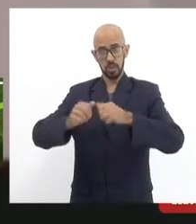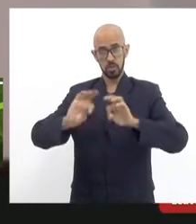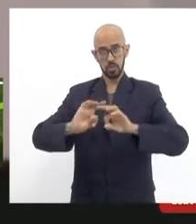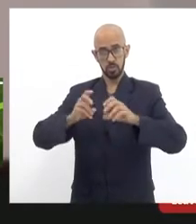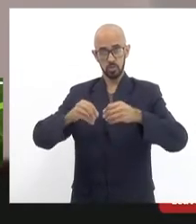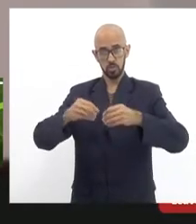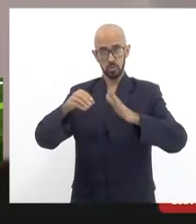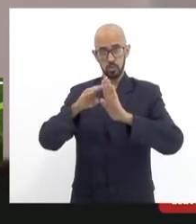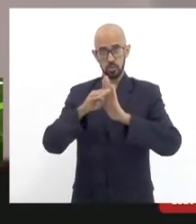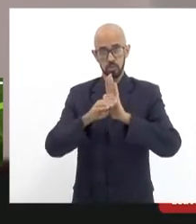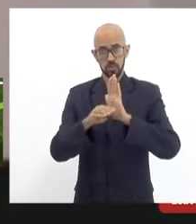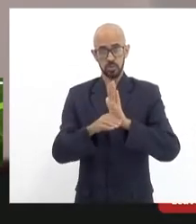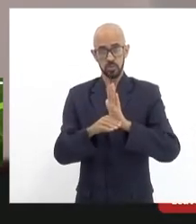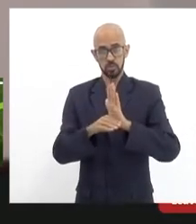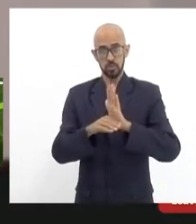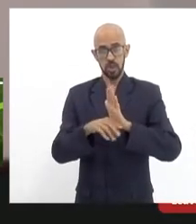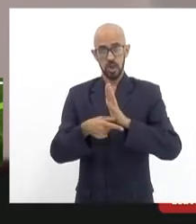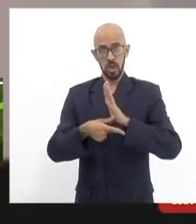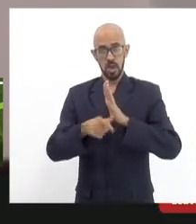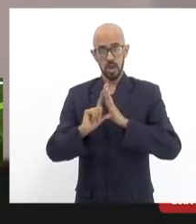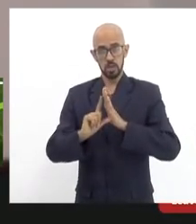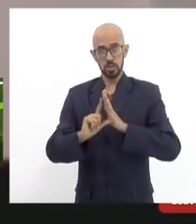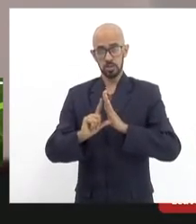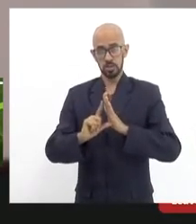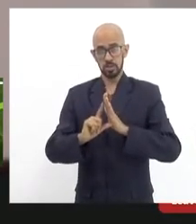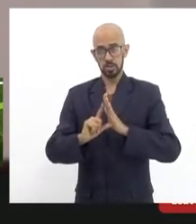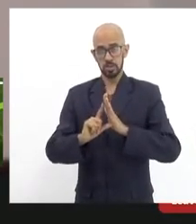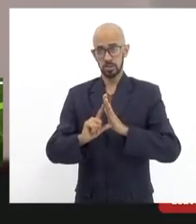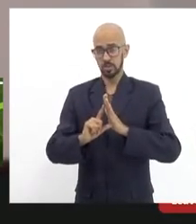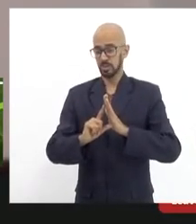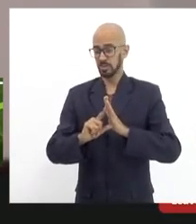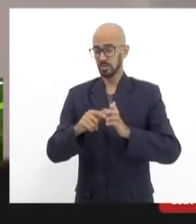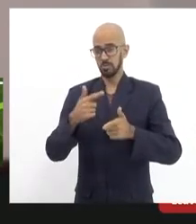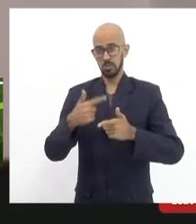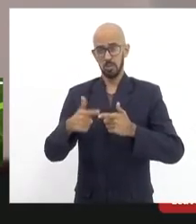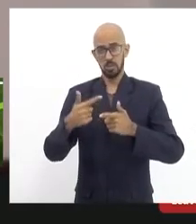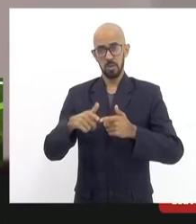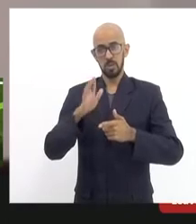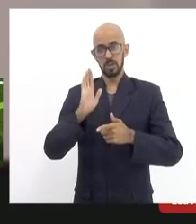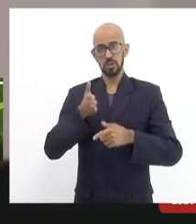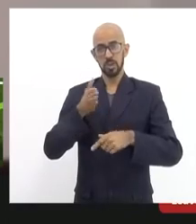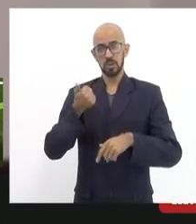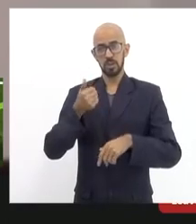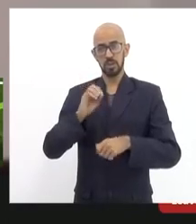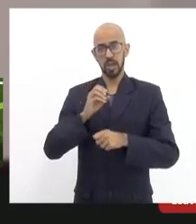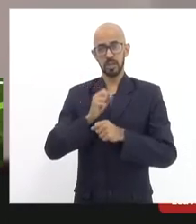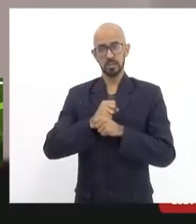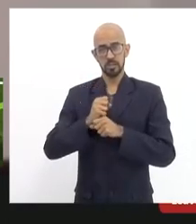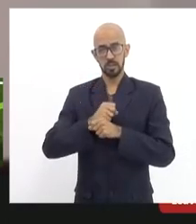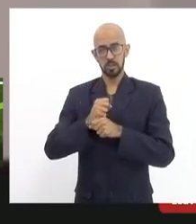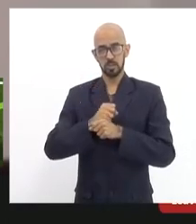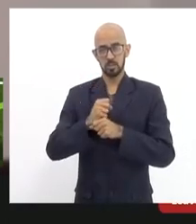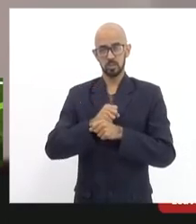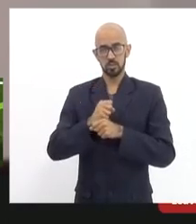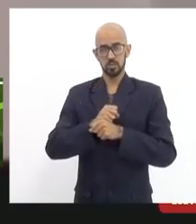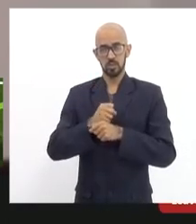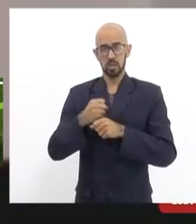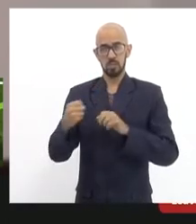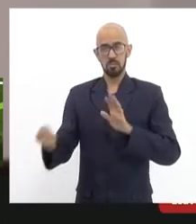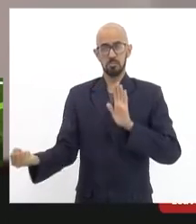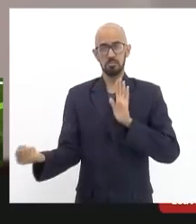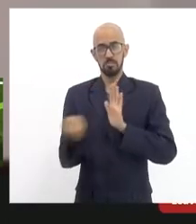mesmo antes dessa tragédia que completa uma década essa tragédia que absolutamente marcou